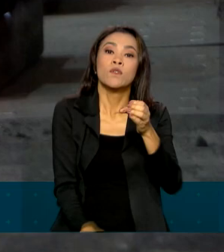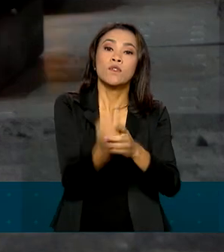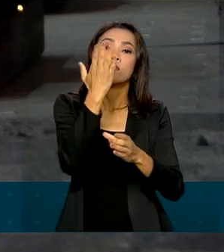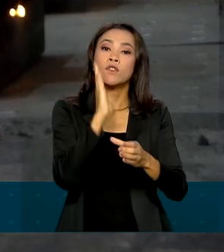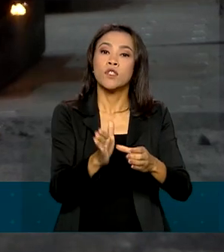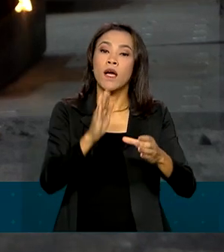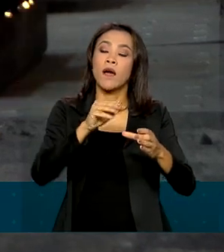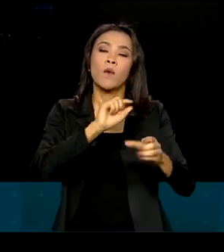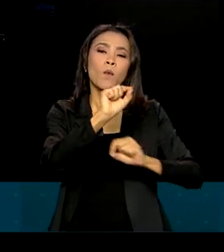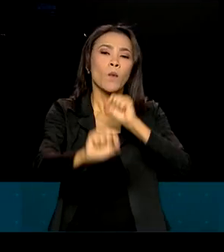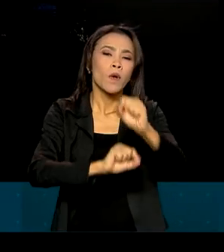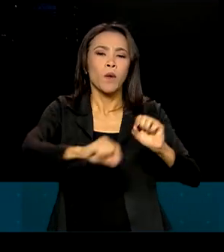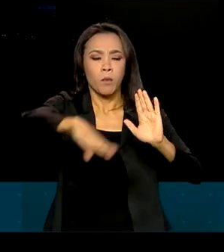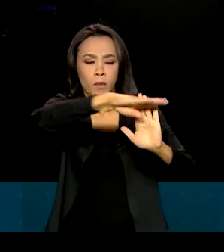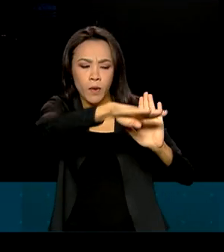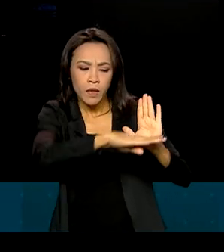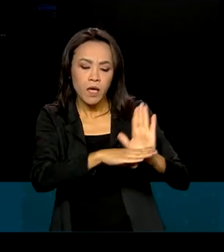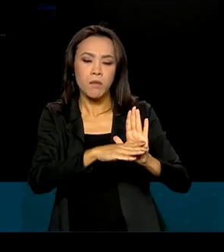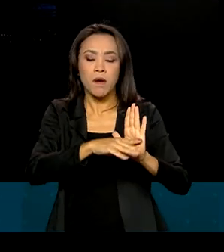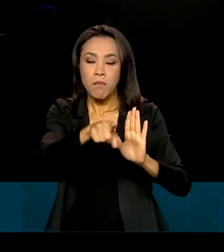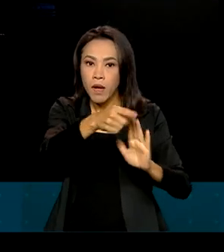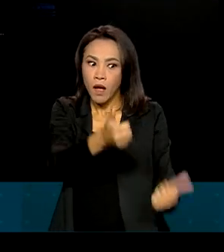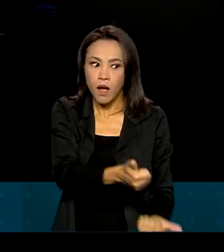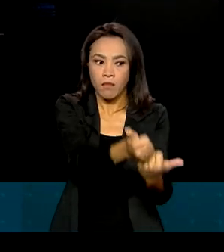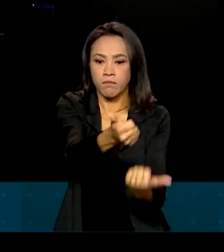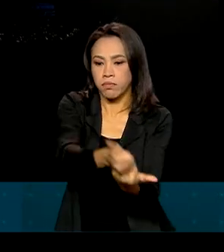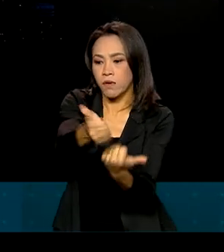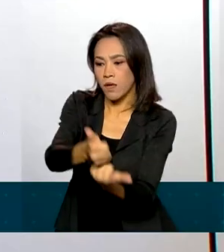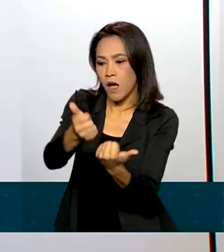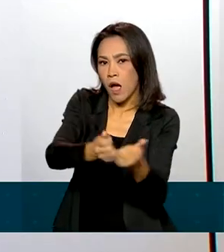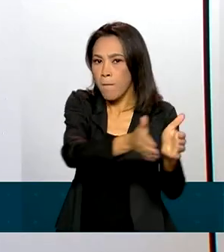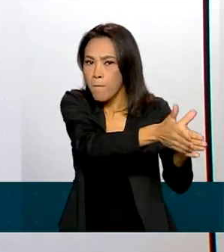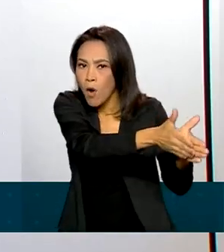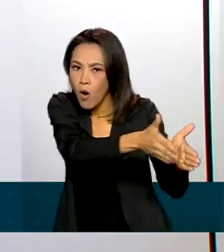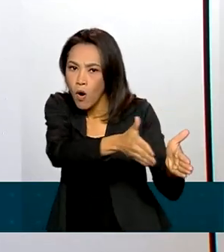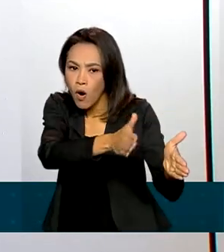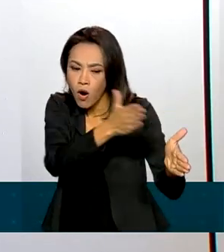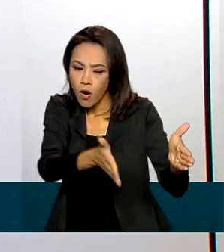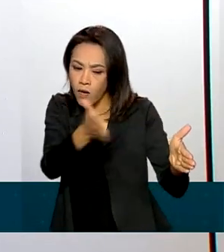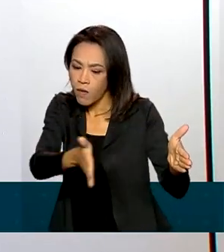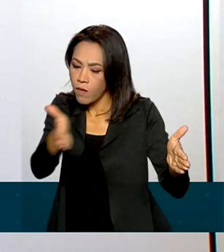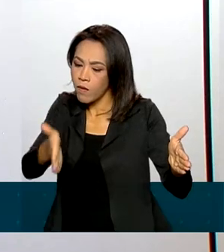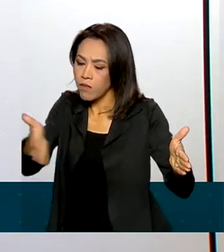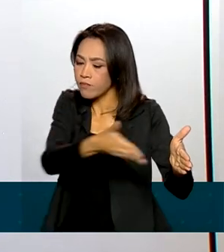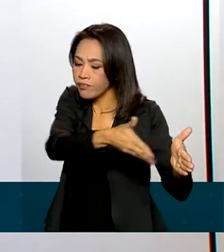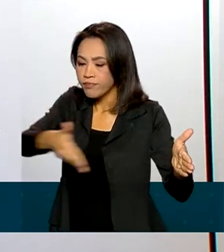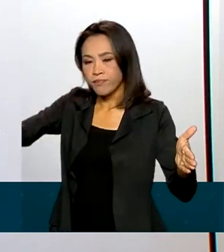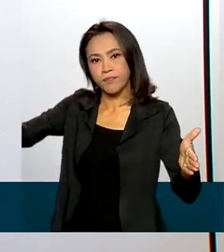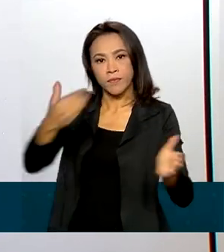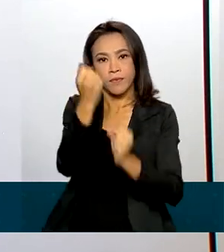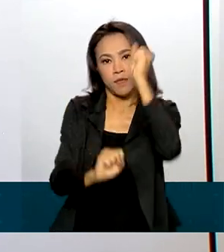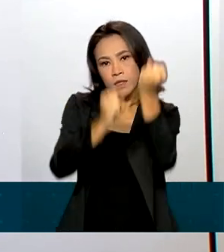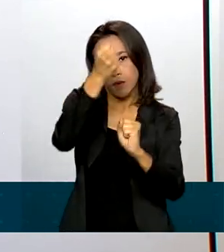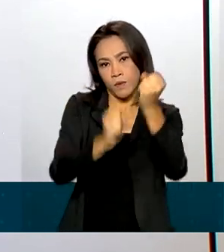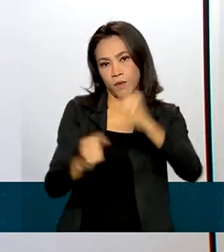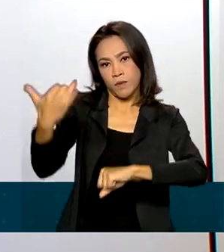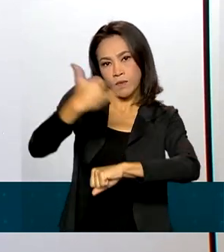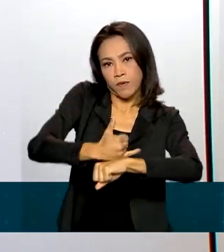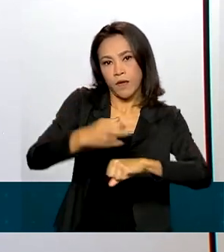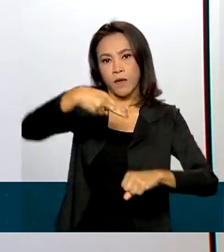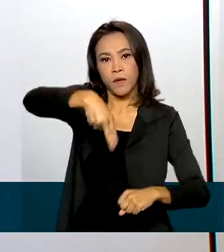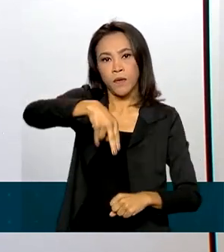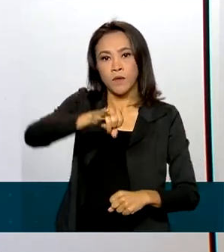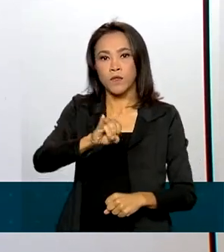desenvolver toda a cadeia produtiva do nióbio. Essa é a principal ideia. Desenvolver